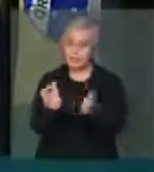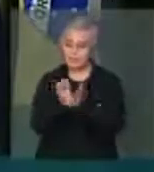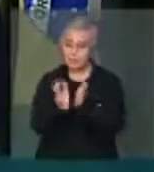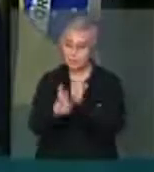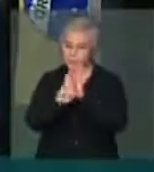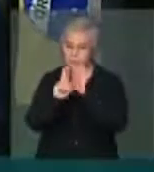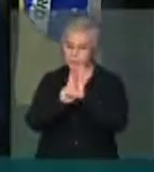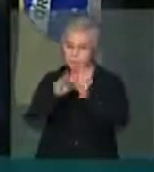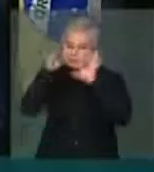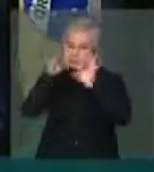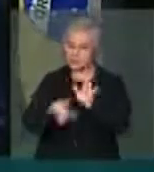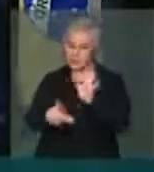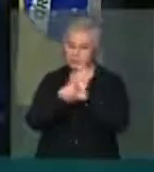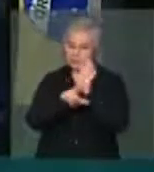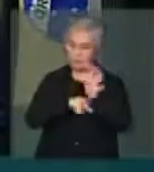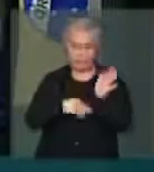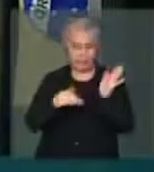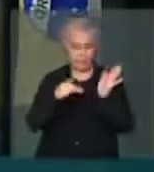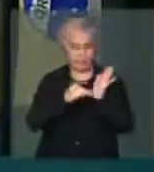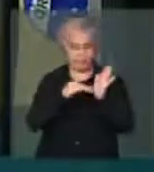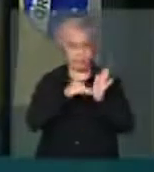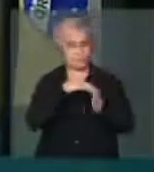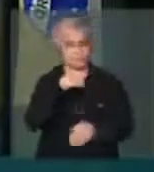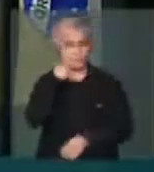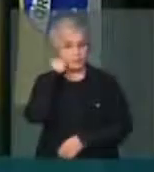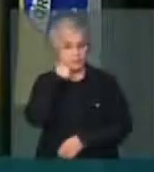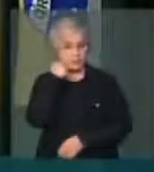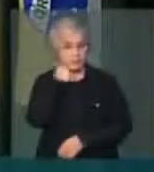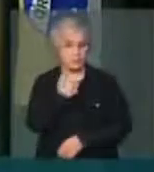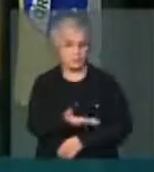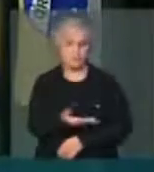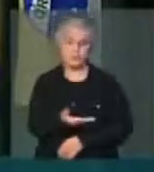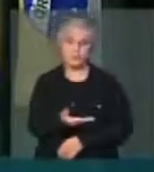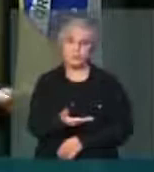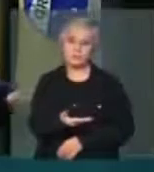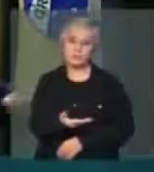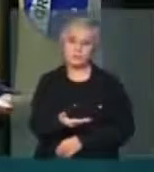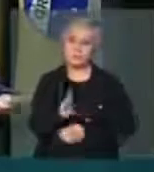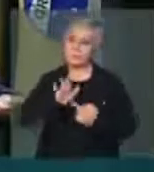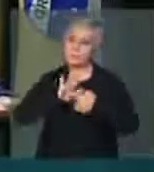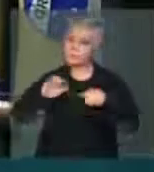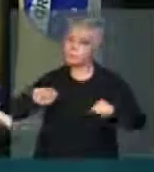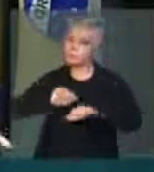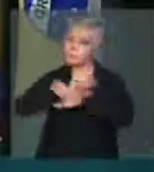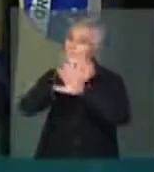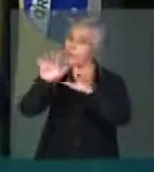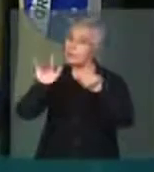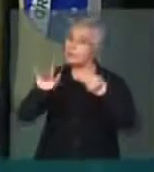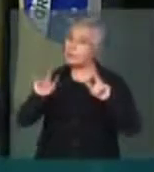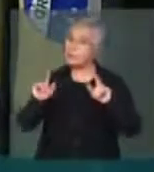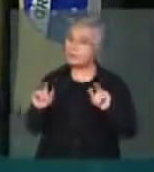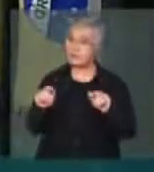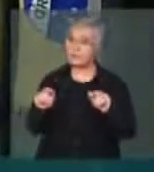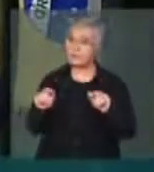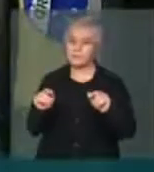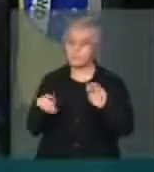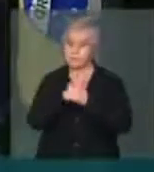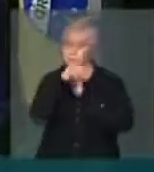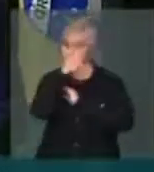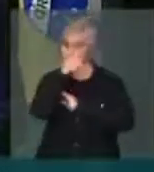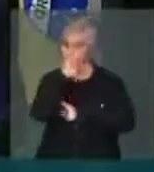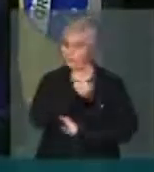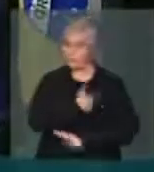legítima de senadores da República. Fica claro que há por parte daquele